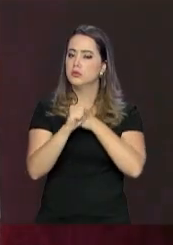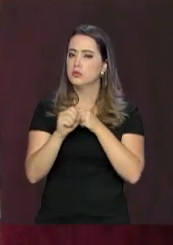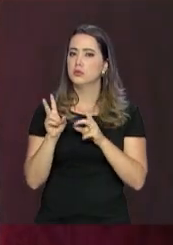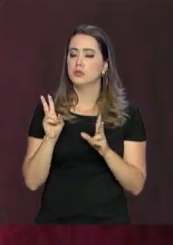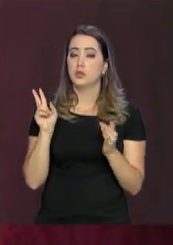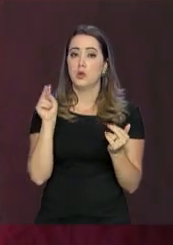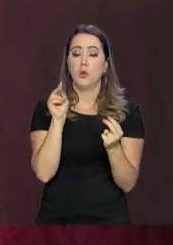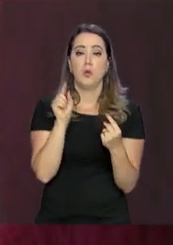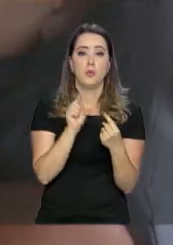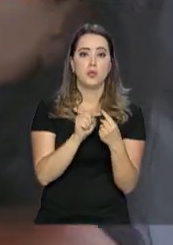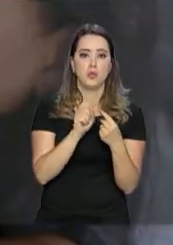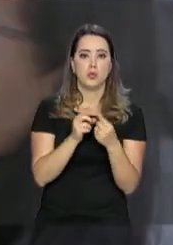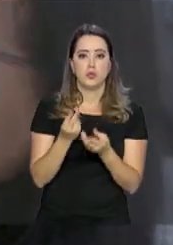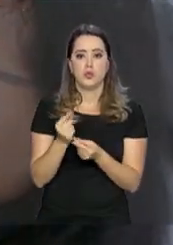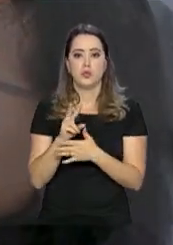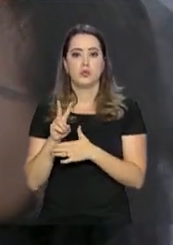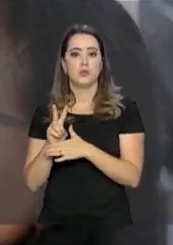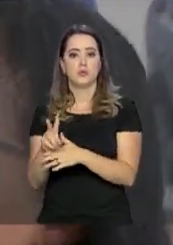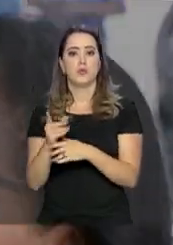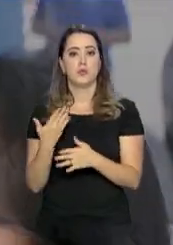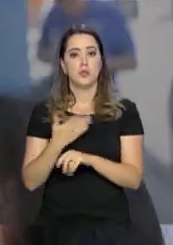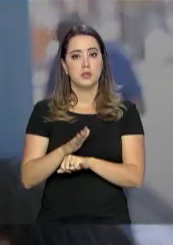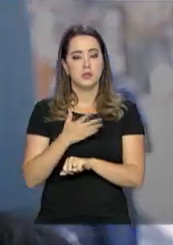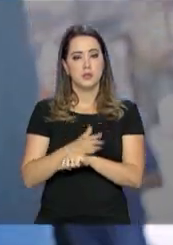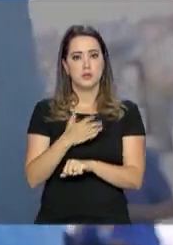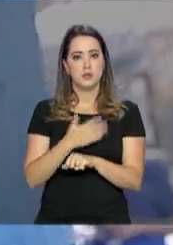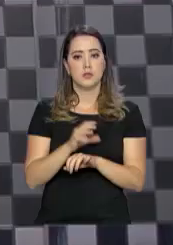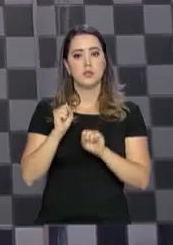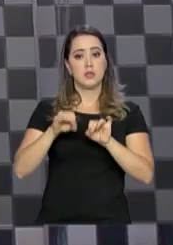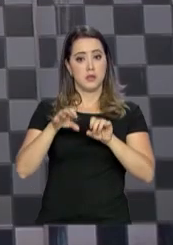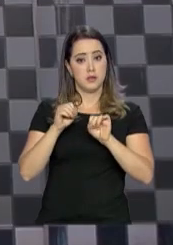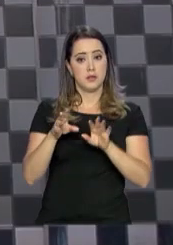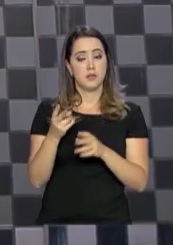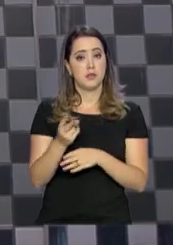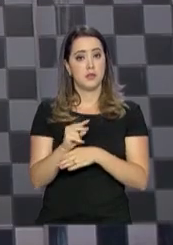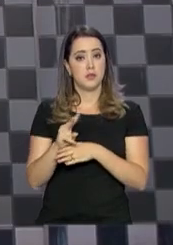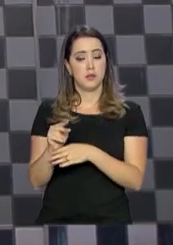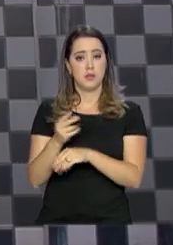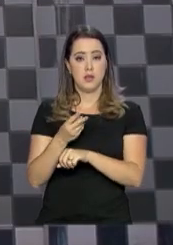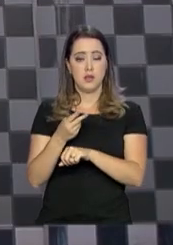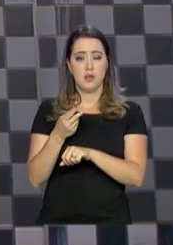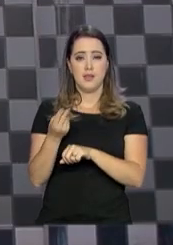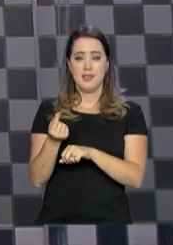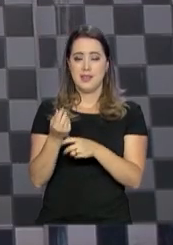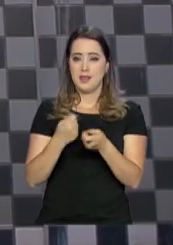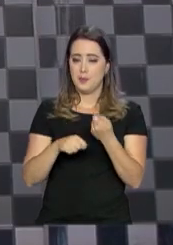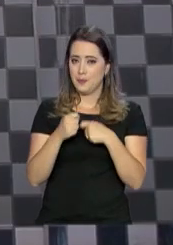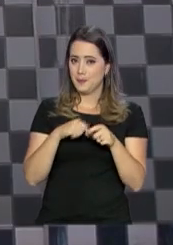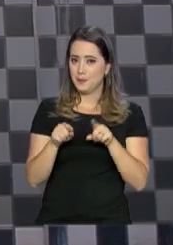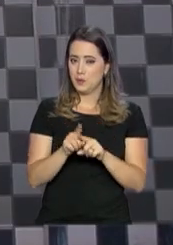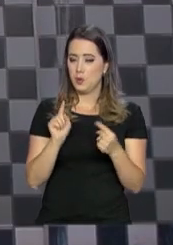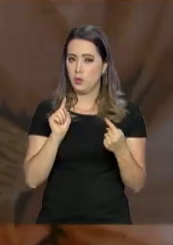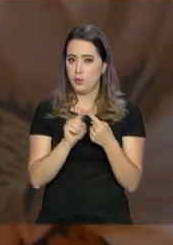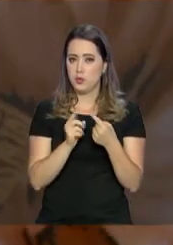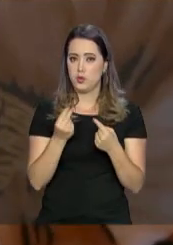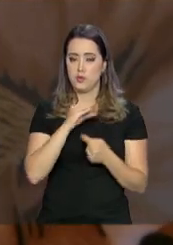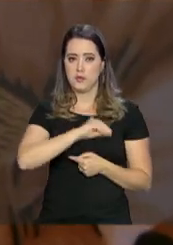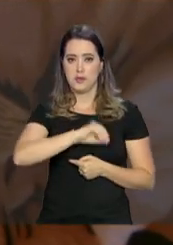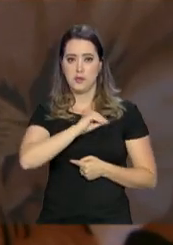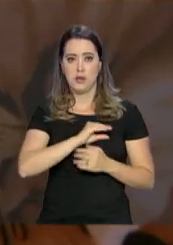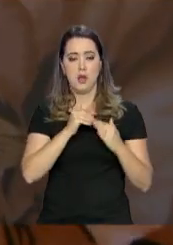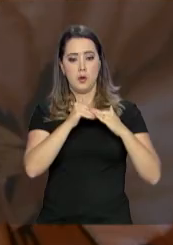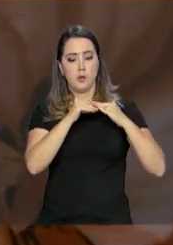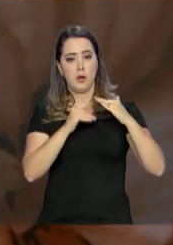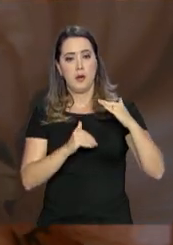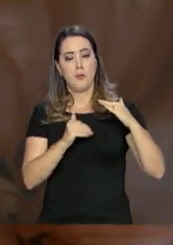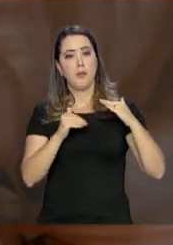prevê oferta de crédito, capacitação e educação financeira. É destinado a quem tem renda mensal igual ou inferior